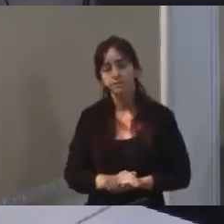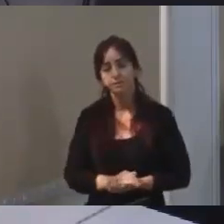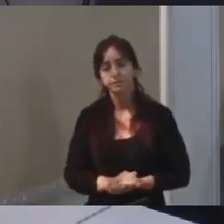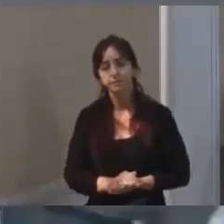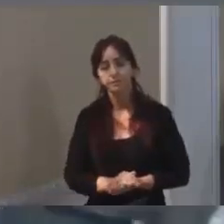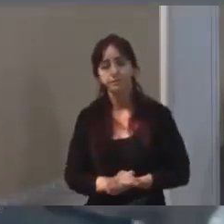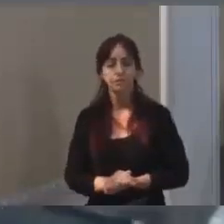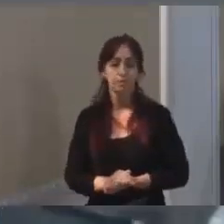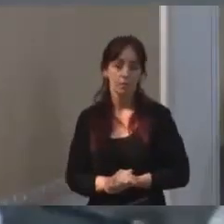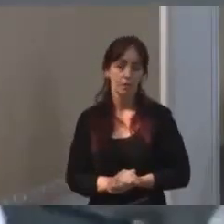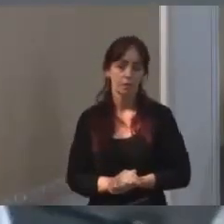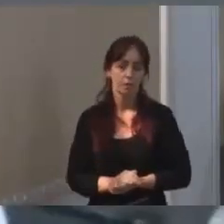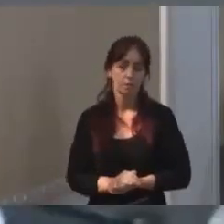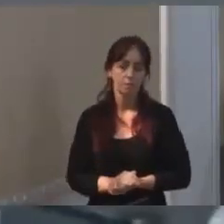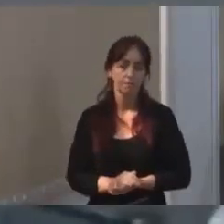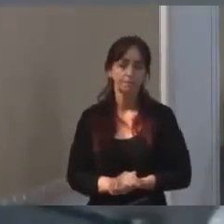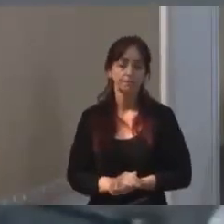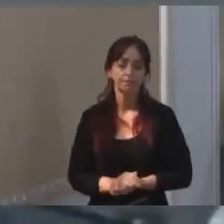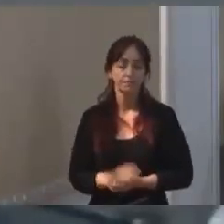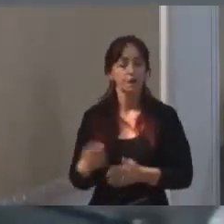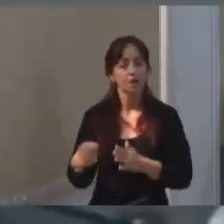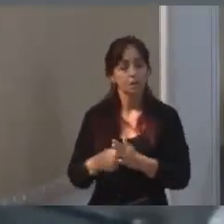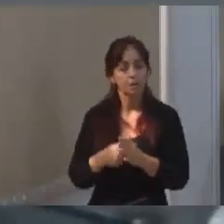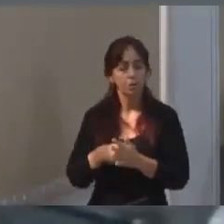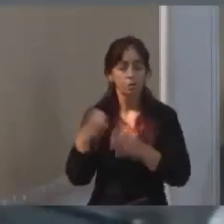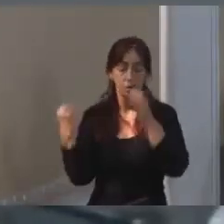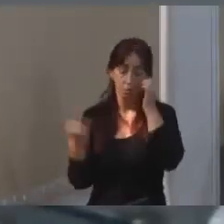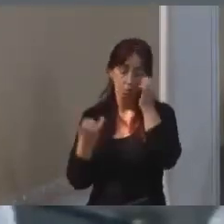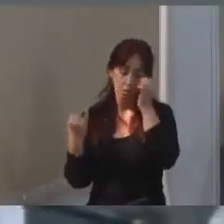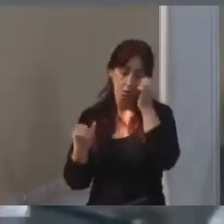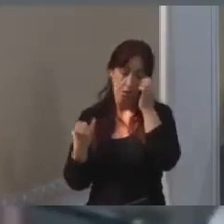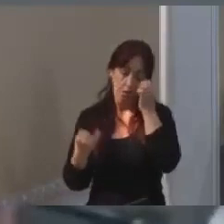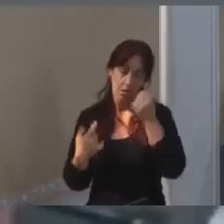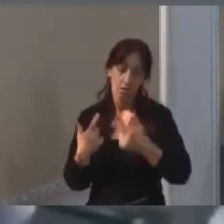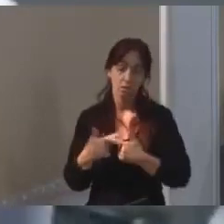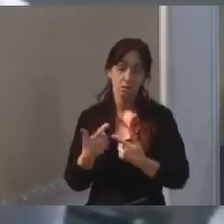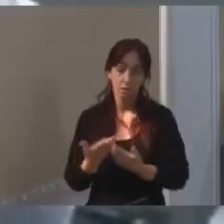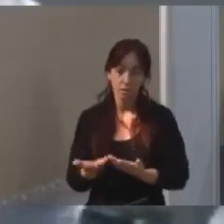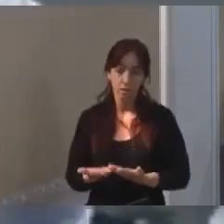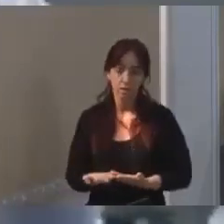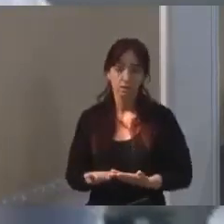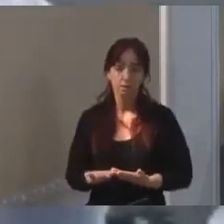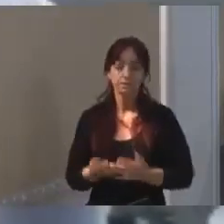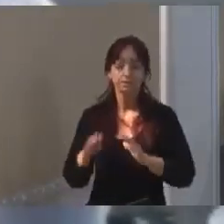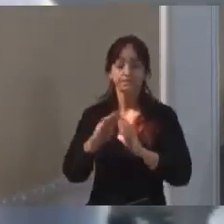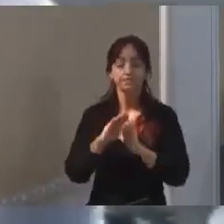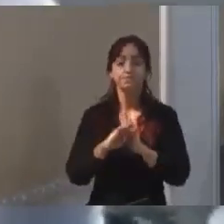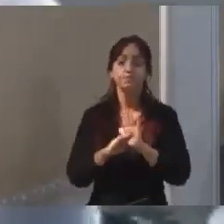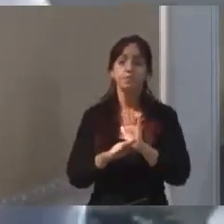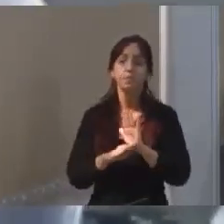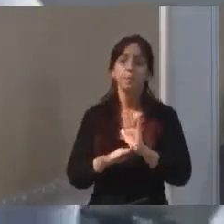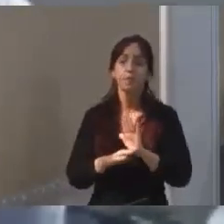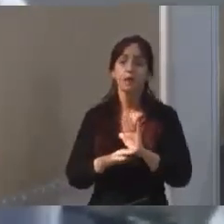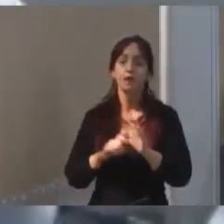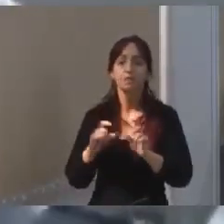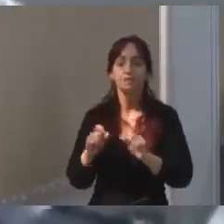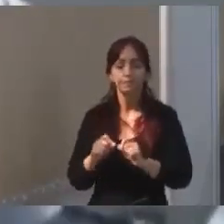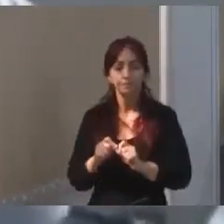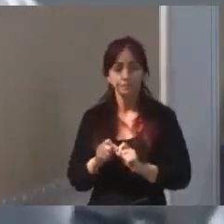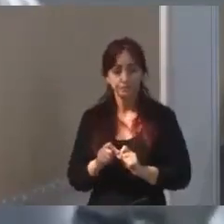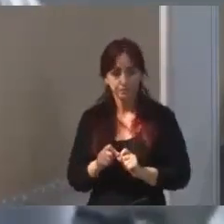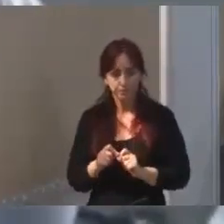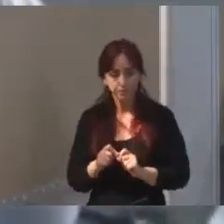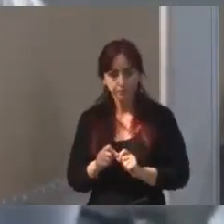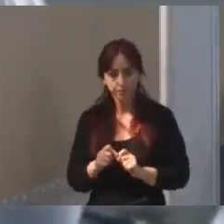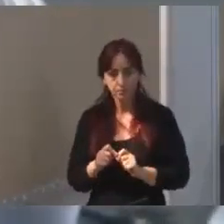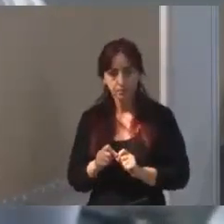Eu acho que essa pergunta, ela é excelente, porque ela trata uma questão conceitual que nem todo mundo que